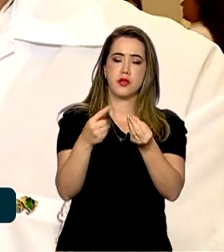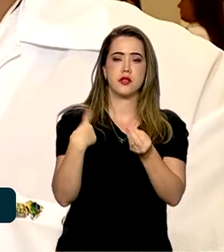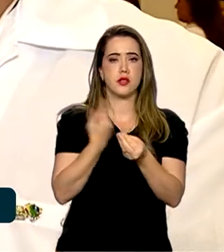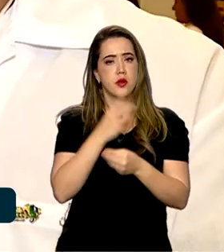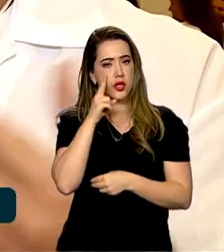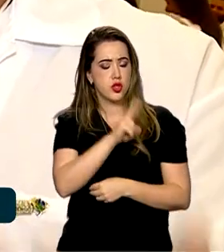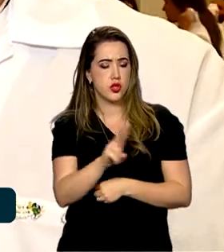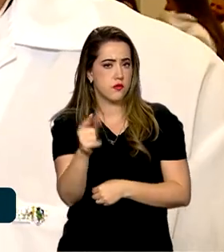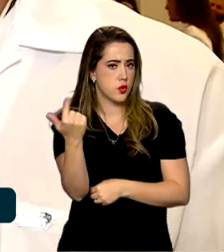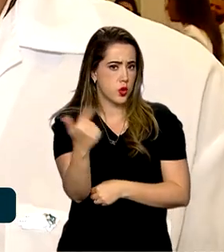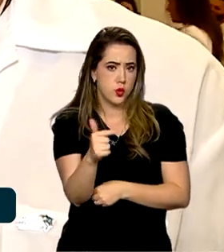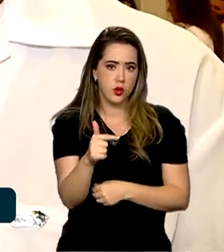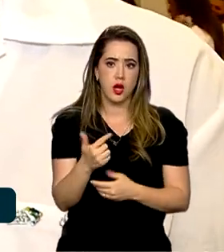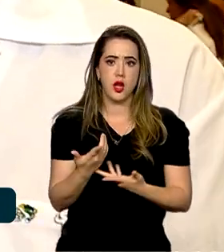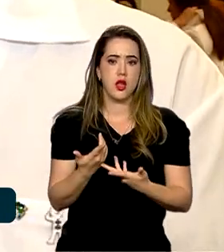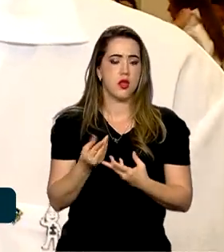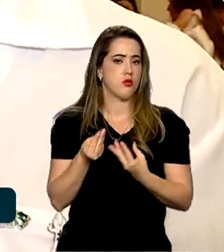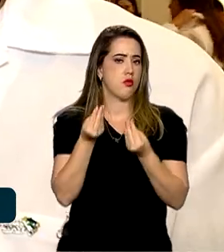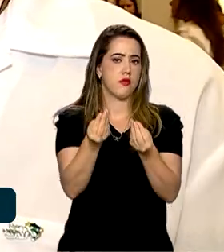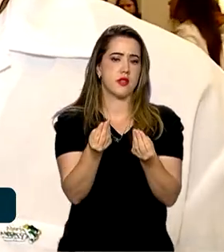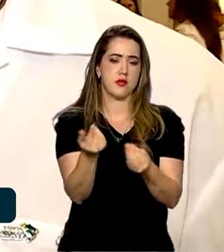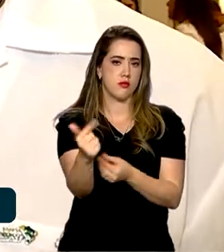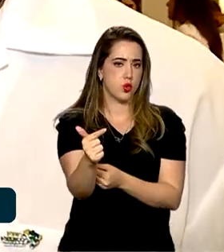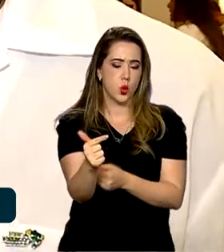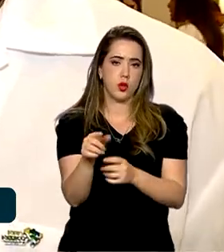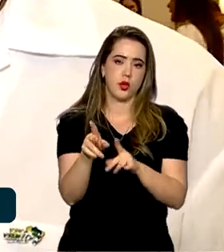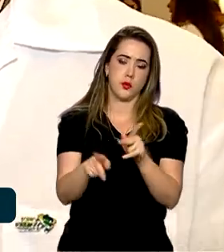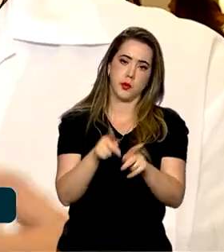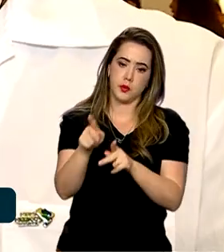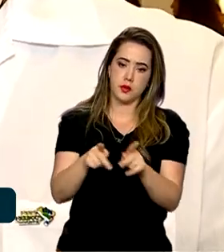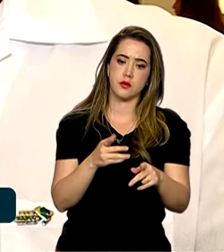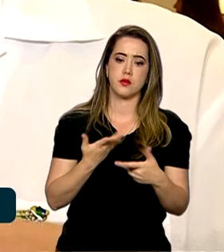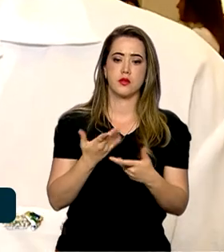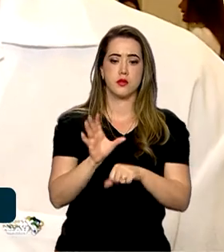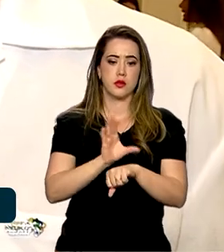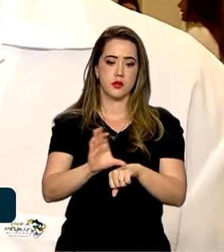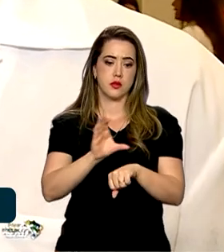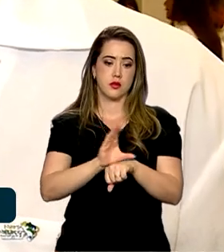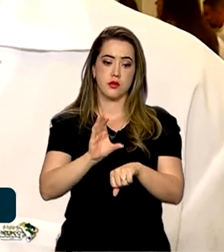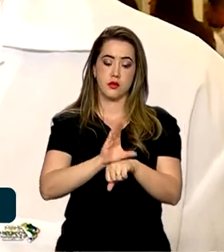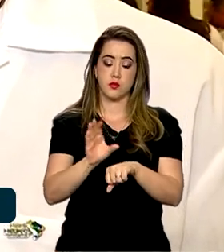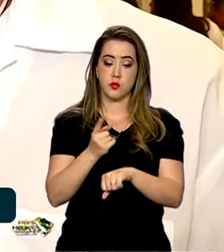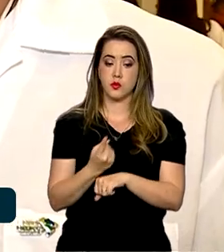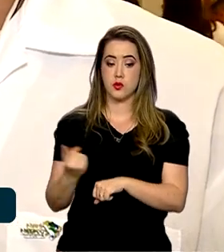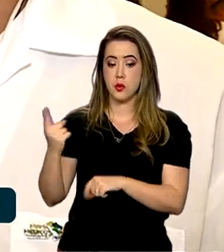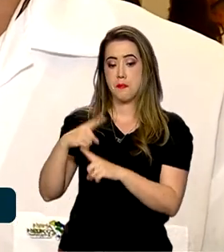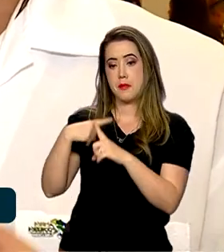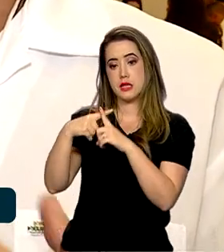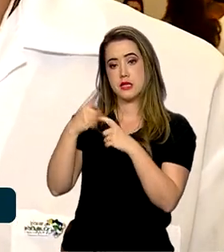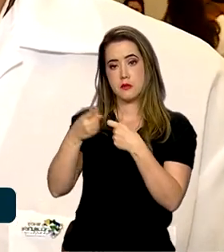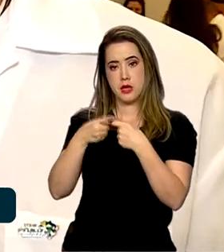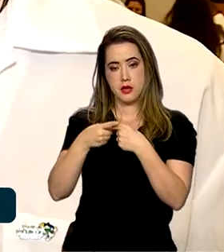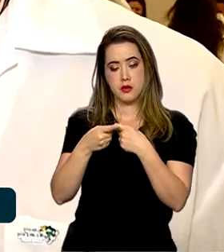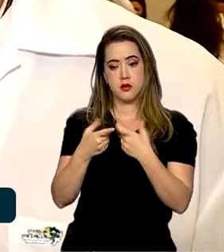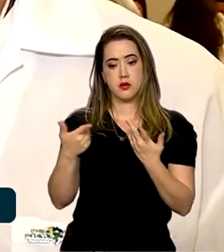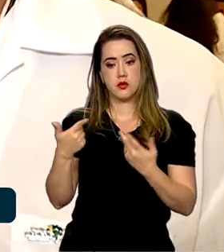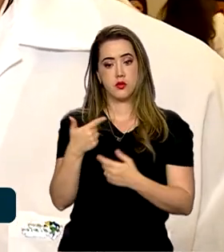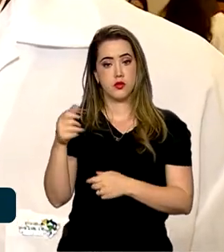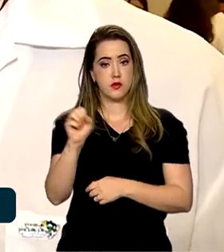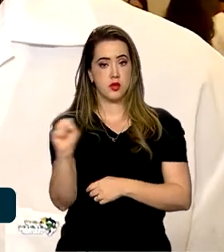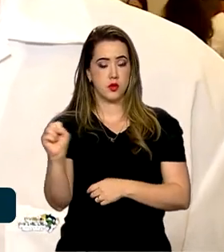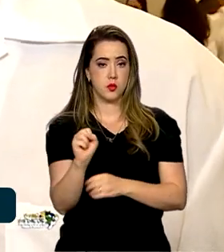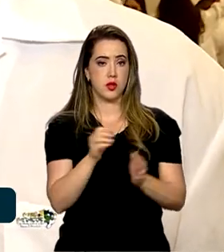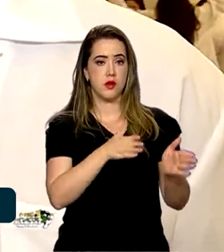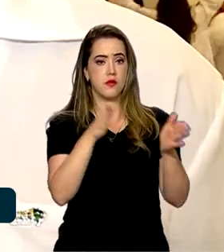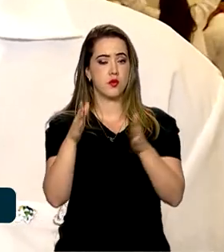não é ofertado e não é oferecido à população. Então, esse curso do MAV, que é o curso de acolhimento do 28º ciclo